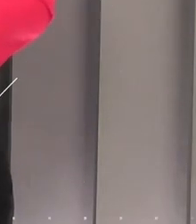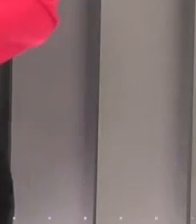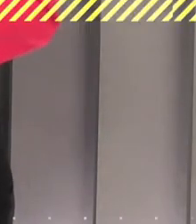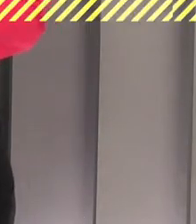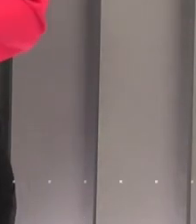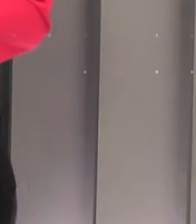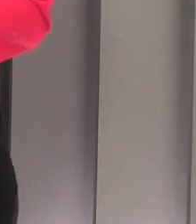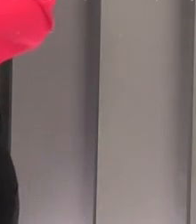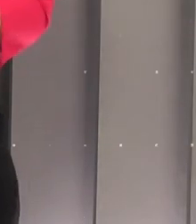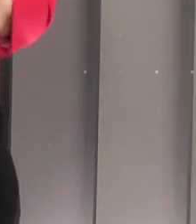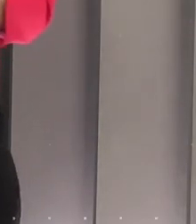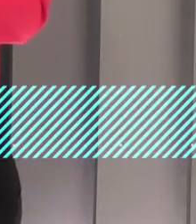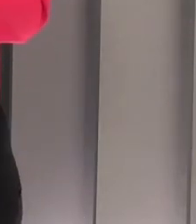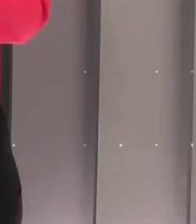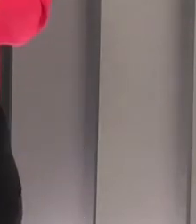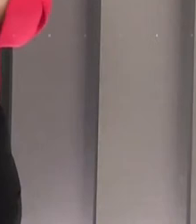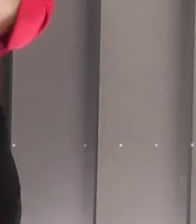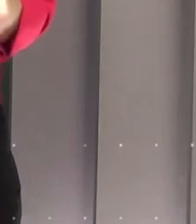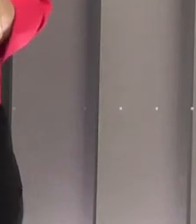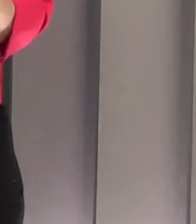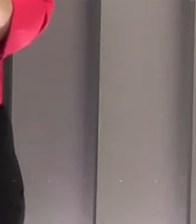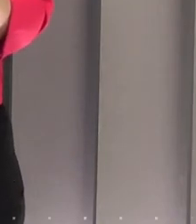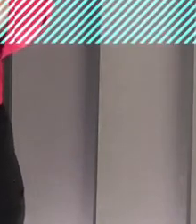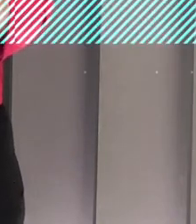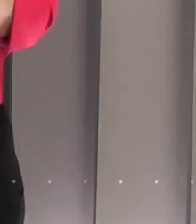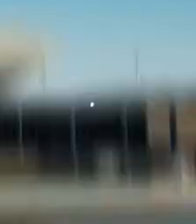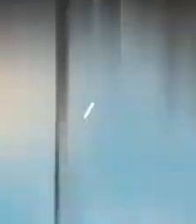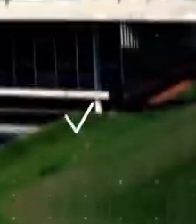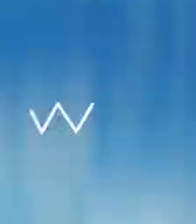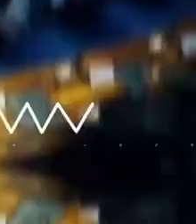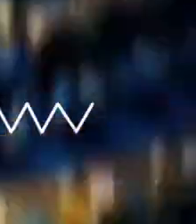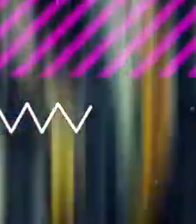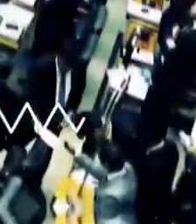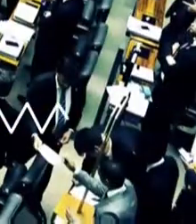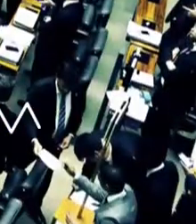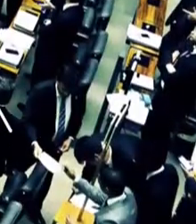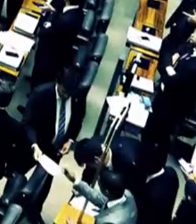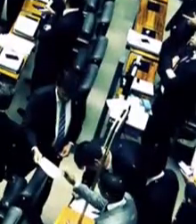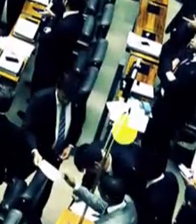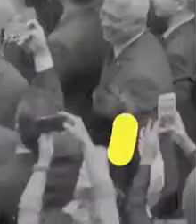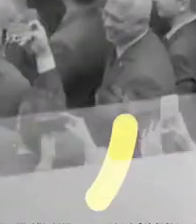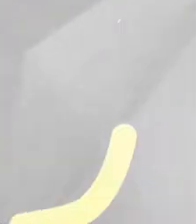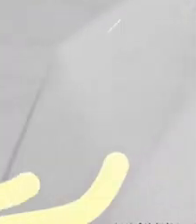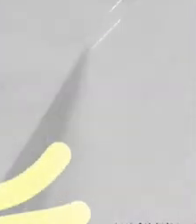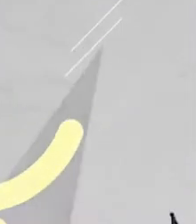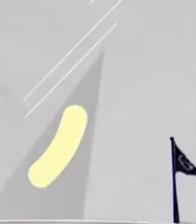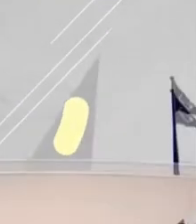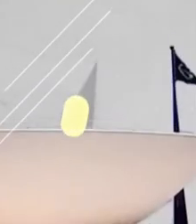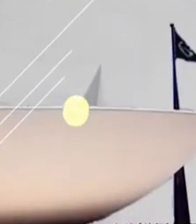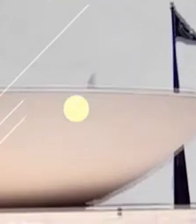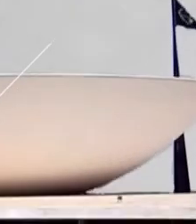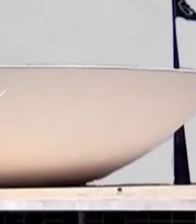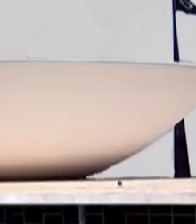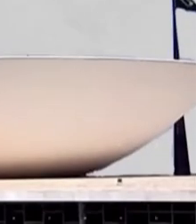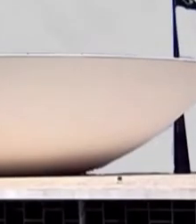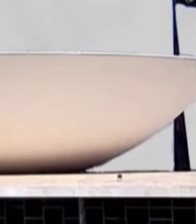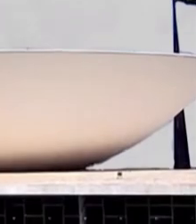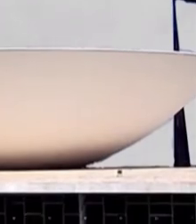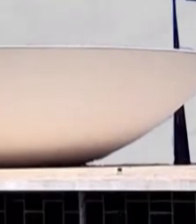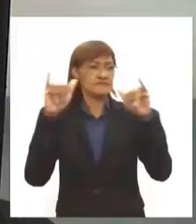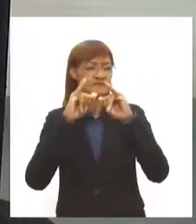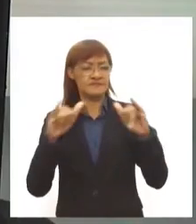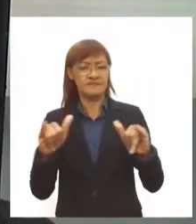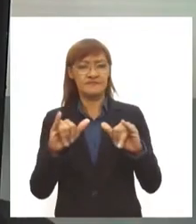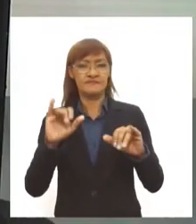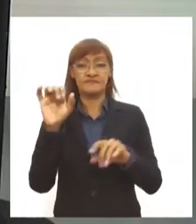Valquira Miron com a segunda edição do nosso telejornal. De terça a quinta, o jornalismo ganha reforço com o Congresso em